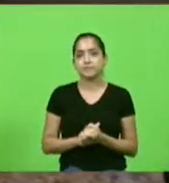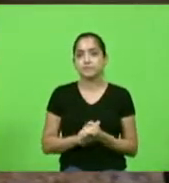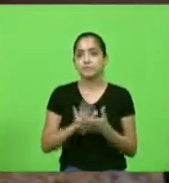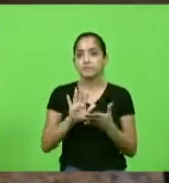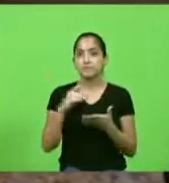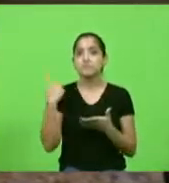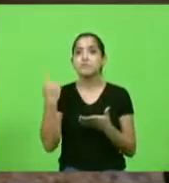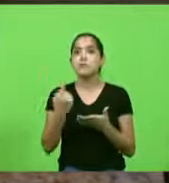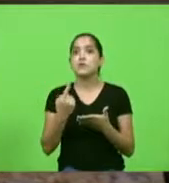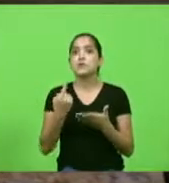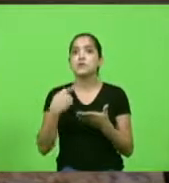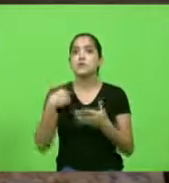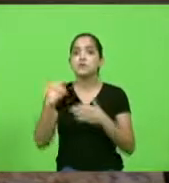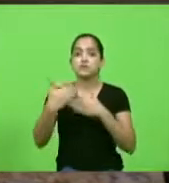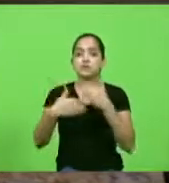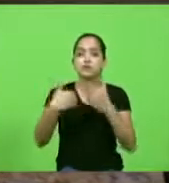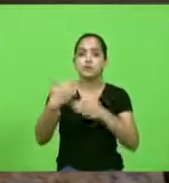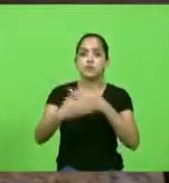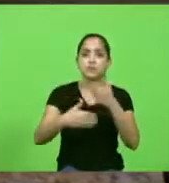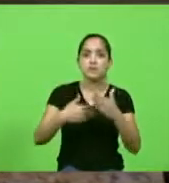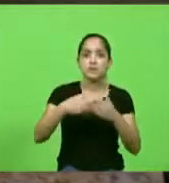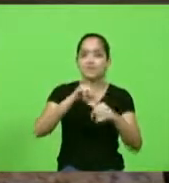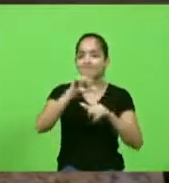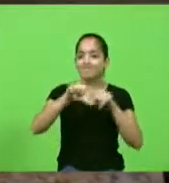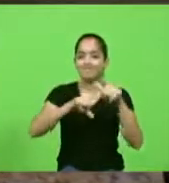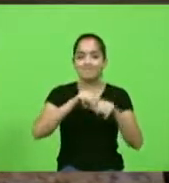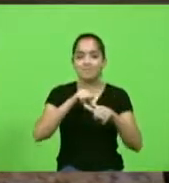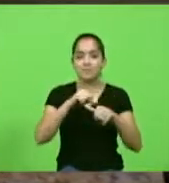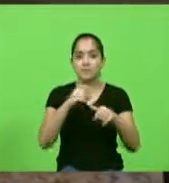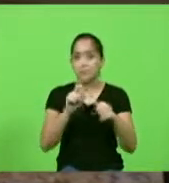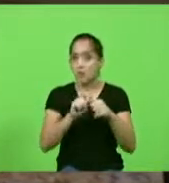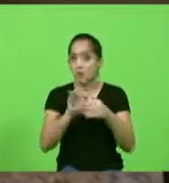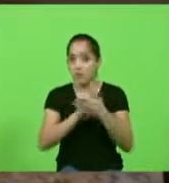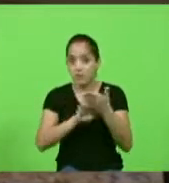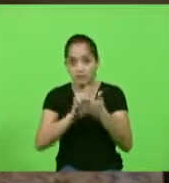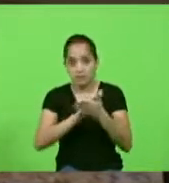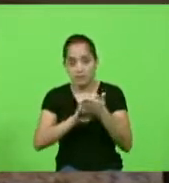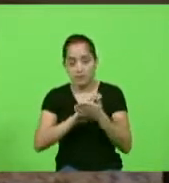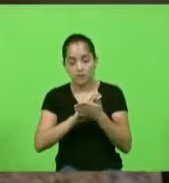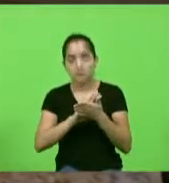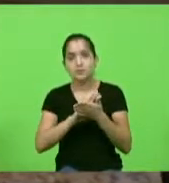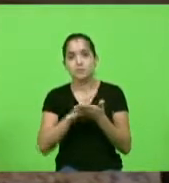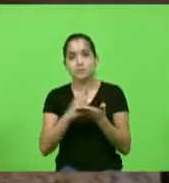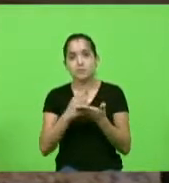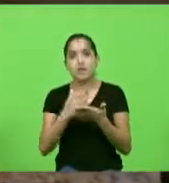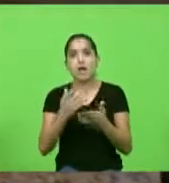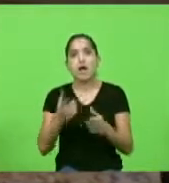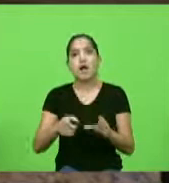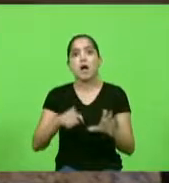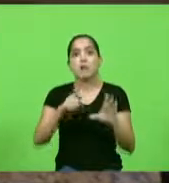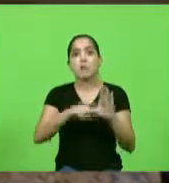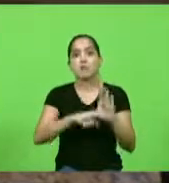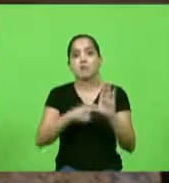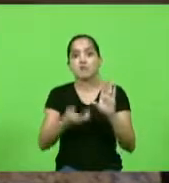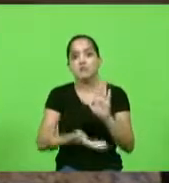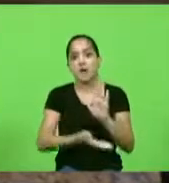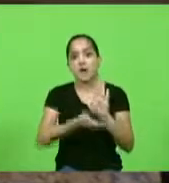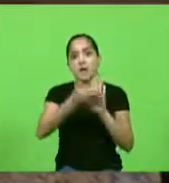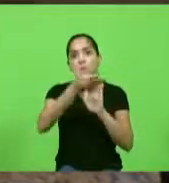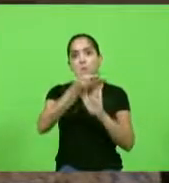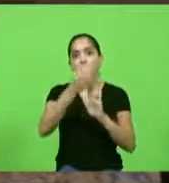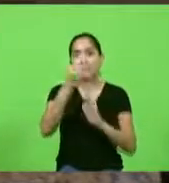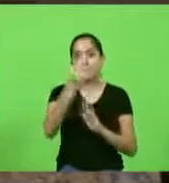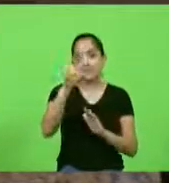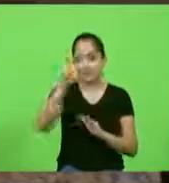cada mês que não reformamos a nossa previdência arcamos com um custo de 350 milhões de